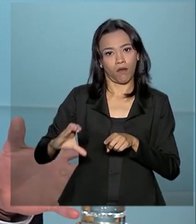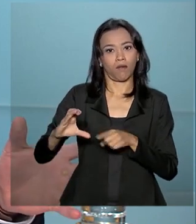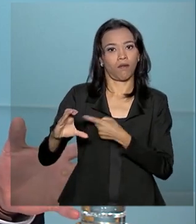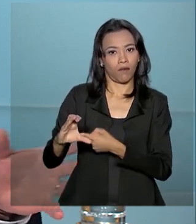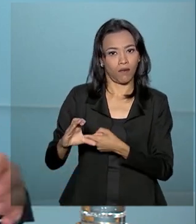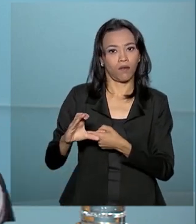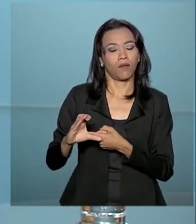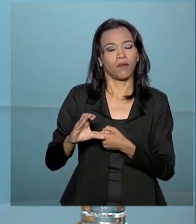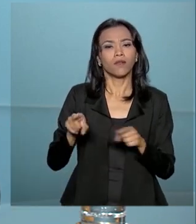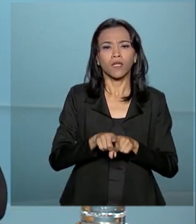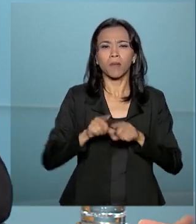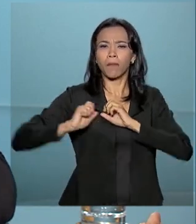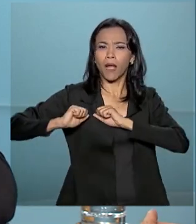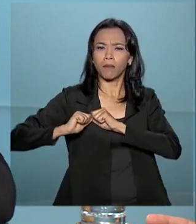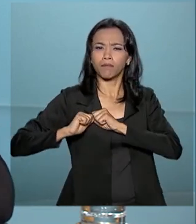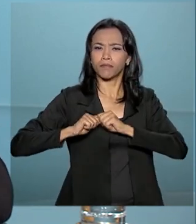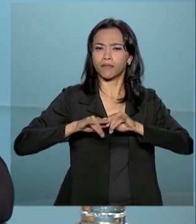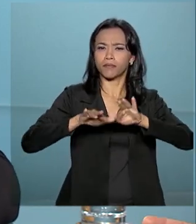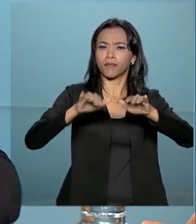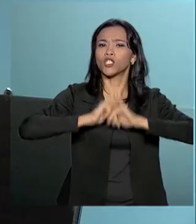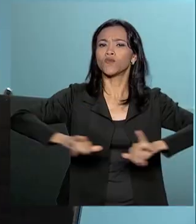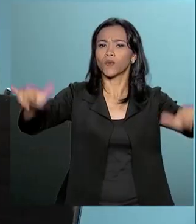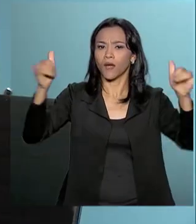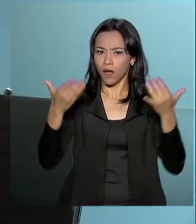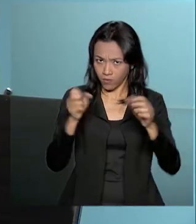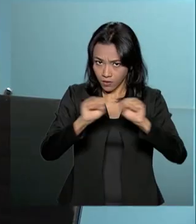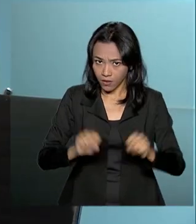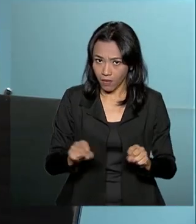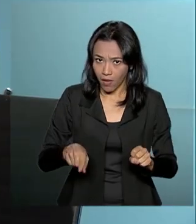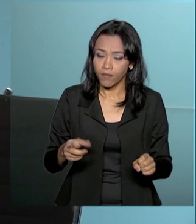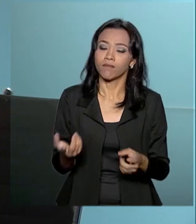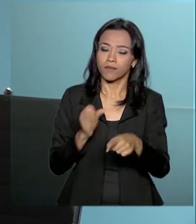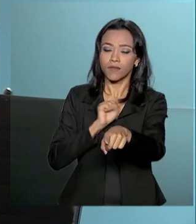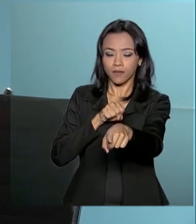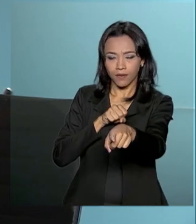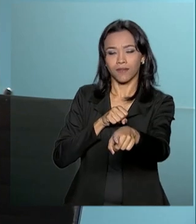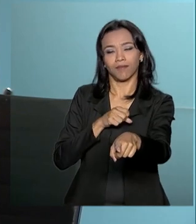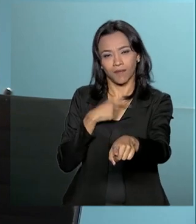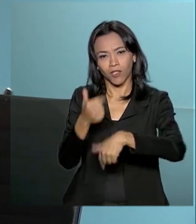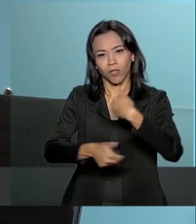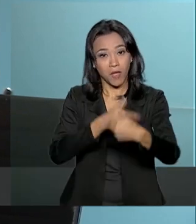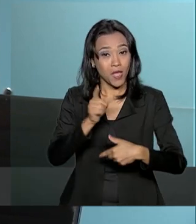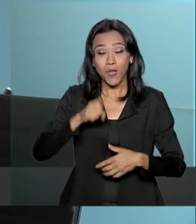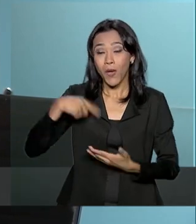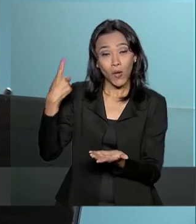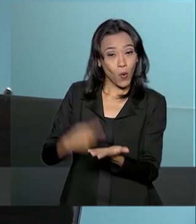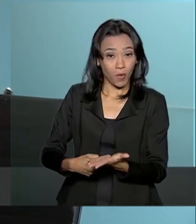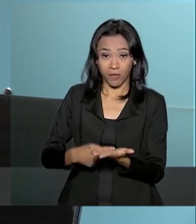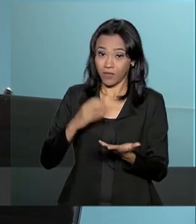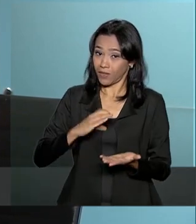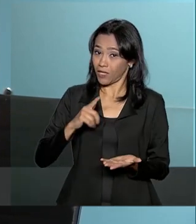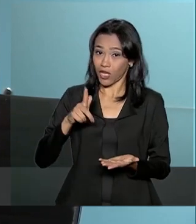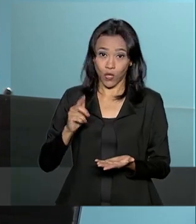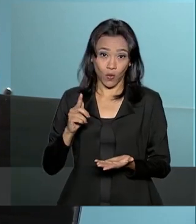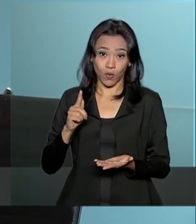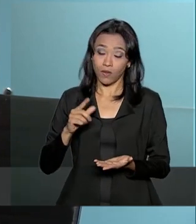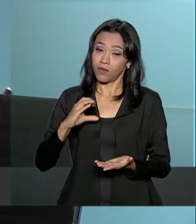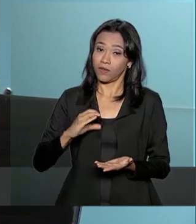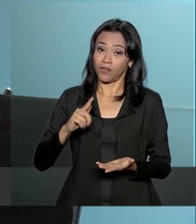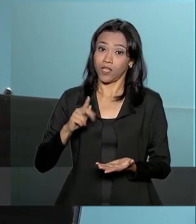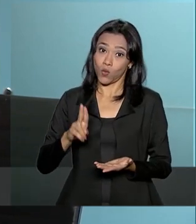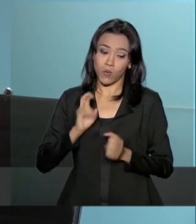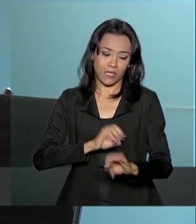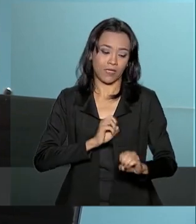uma maior universalização desse sistema. Sim, a gente estava trabalhando e não é papel da CGU educar crianças, né, isso cabe ao